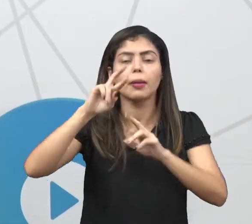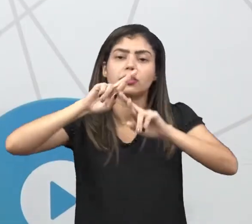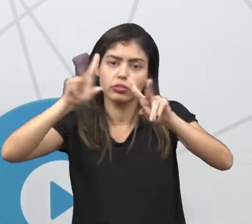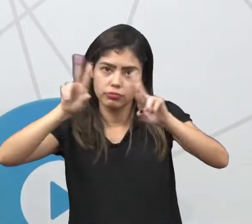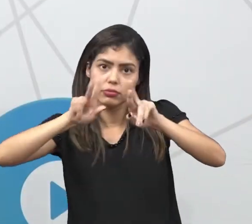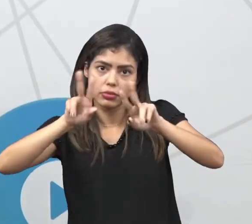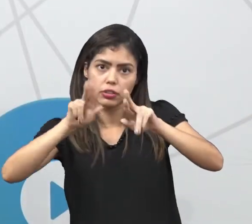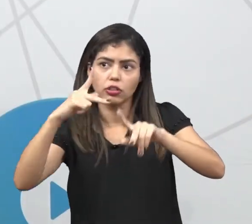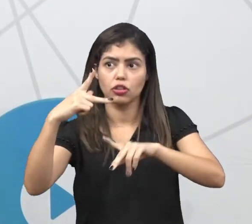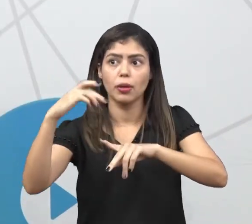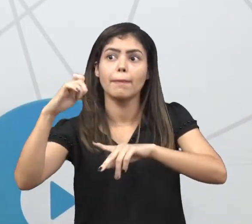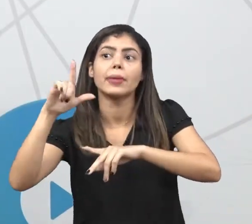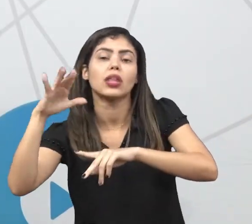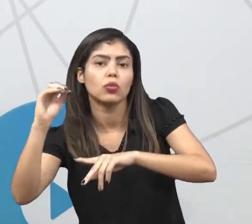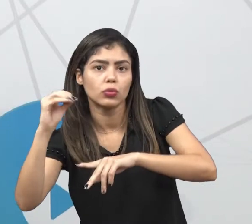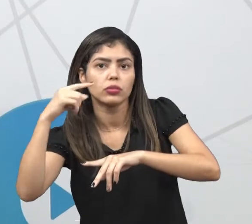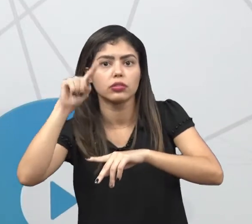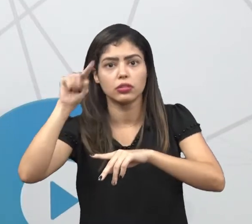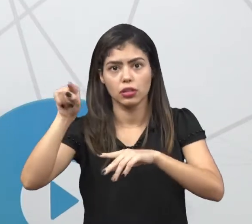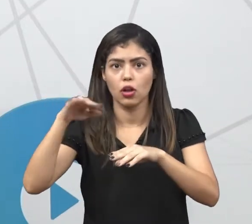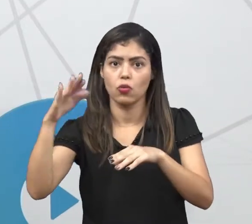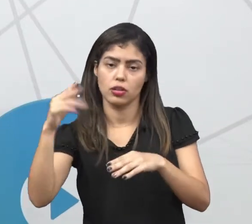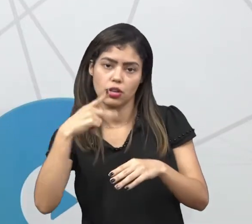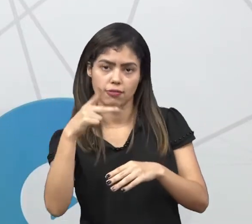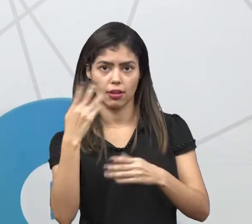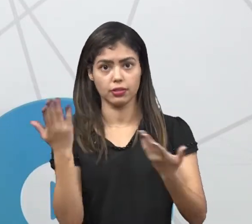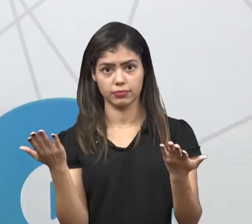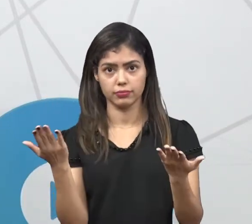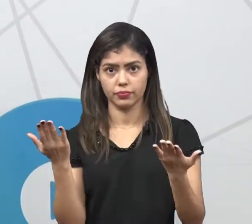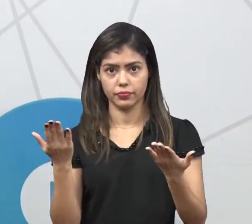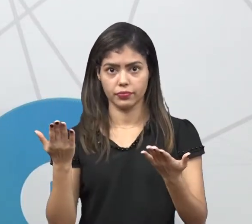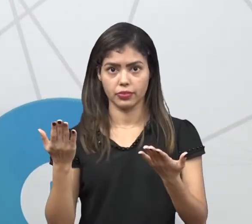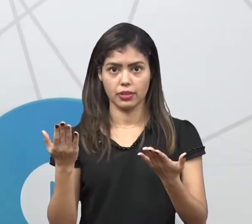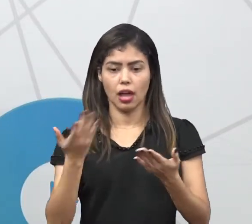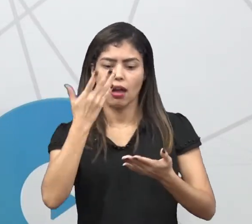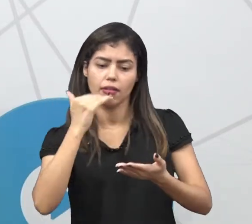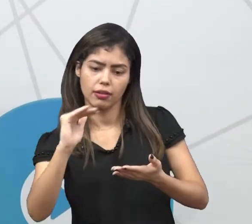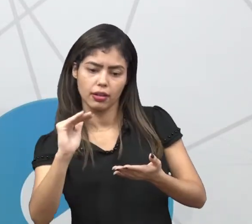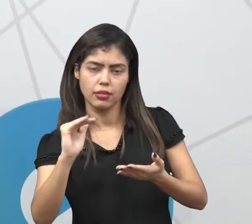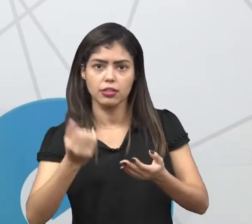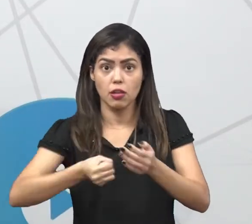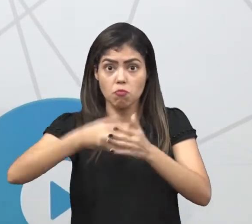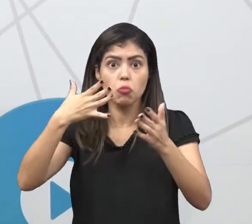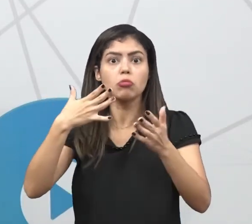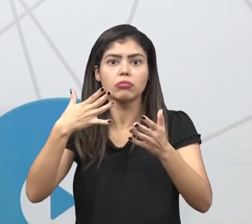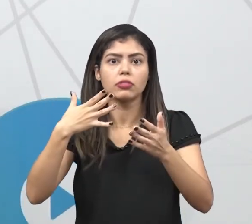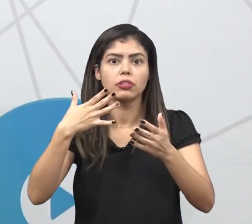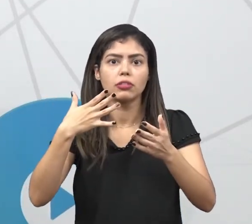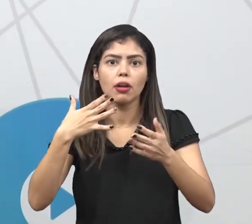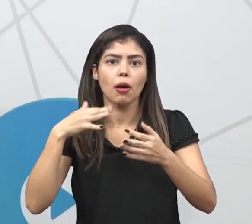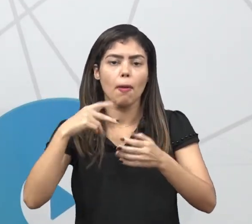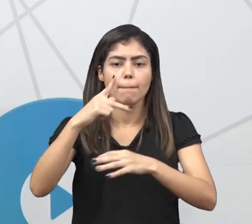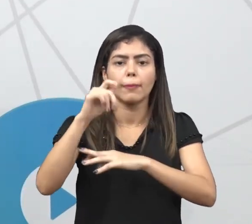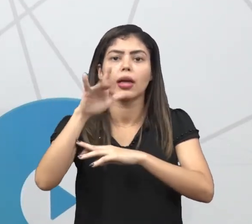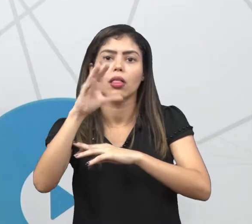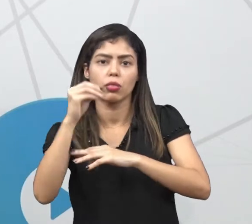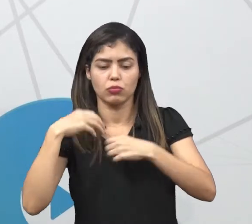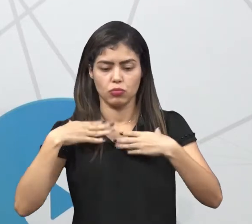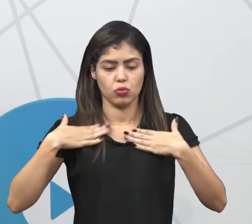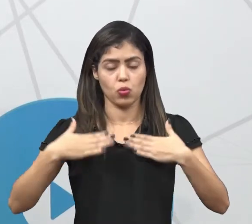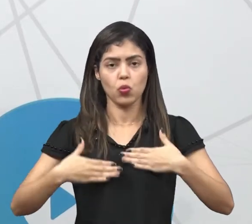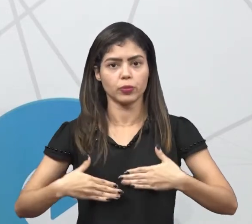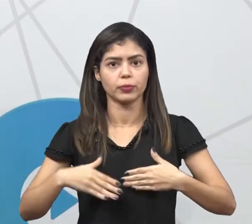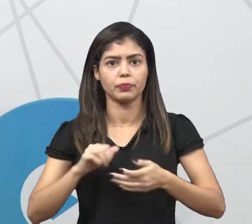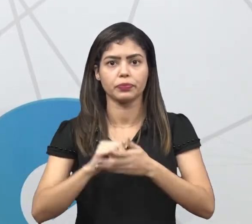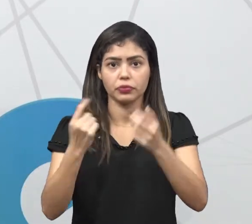diferenciar de pelo. Quando a gente diz, por exemplo, a criança tem muito pelo no corpo. Então,